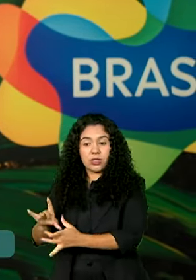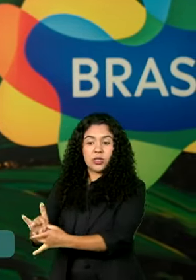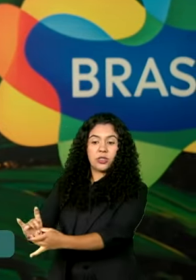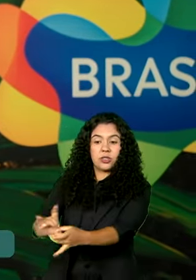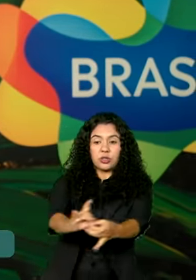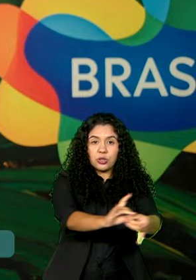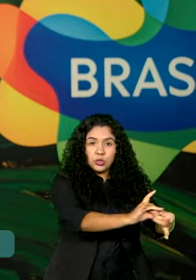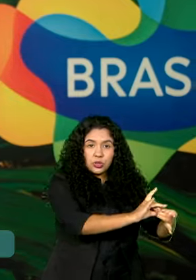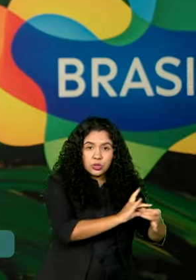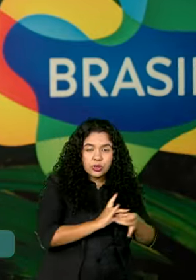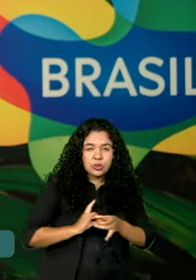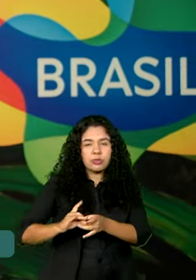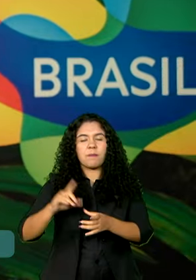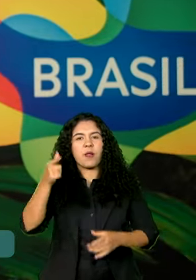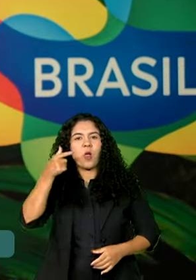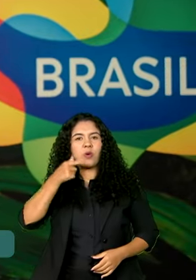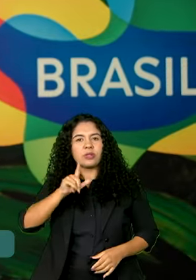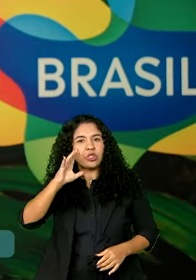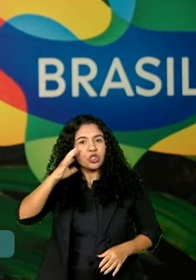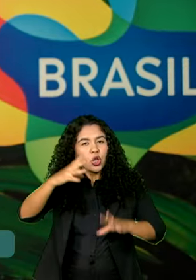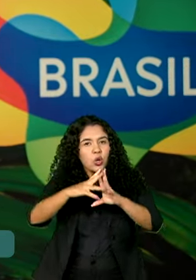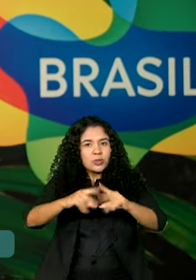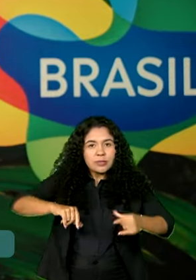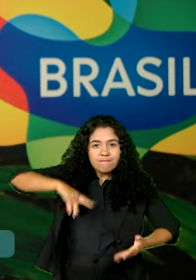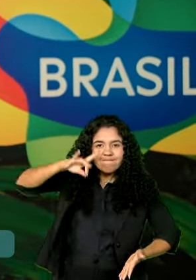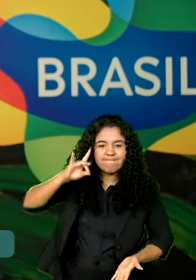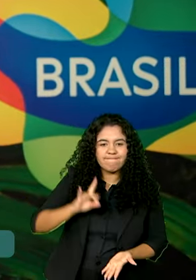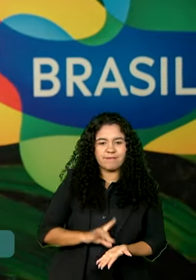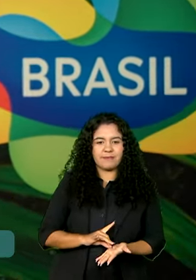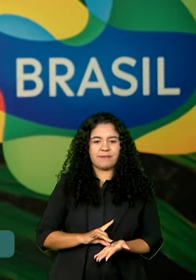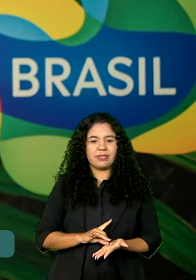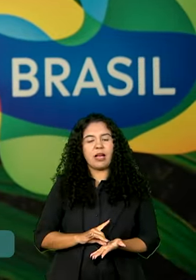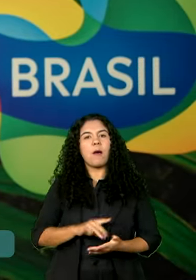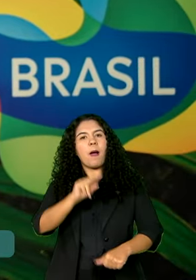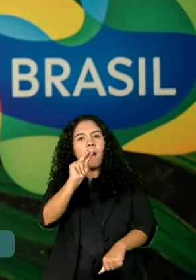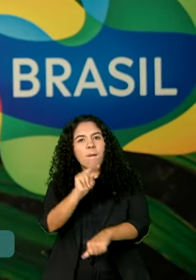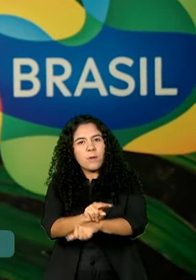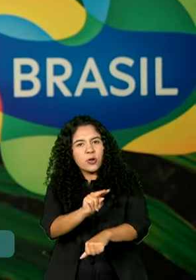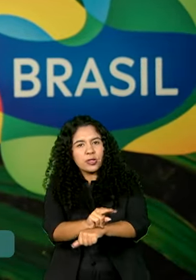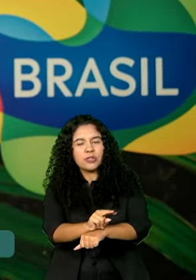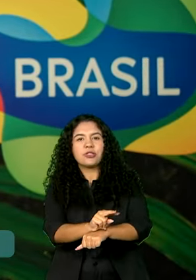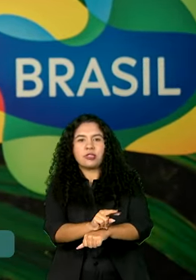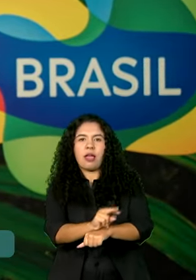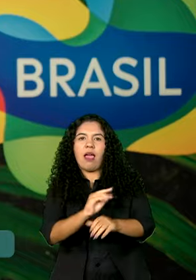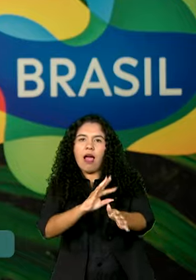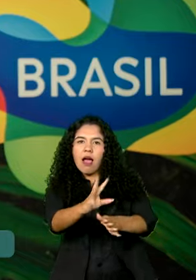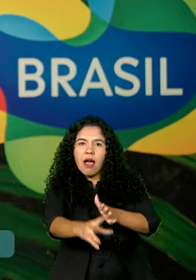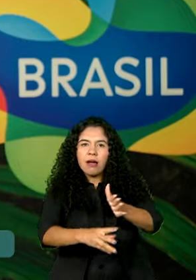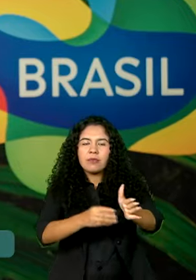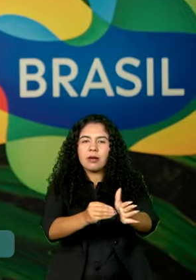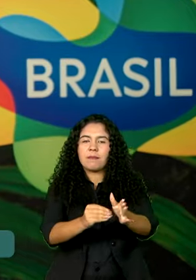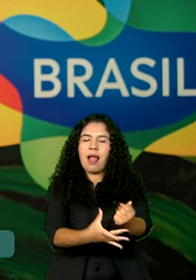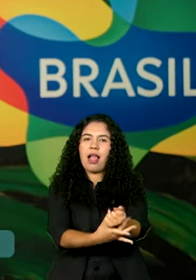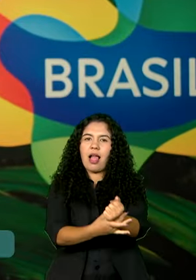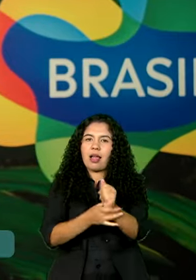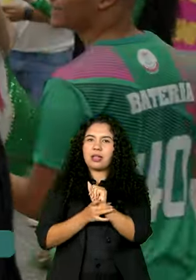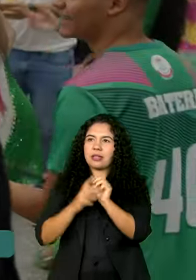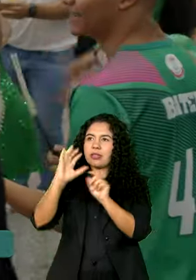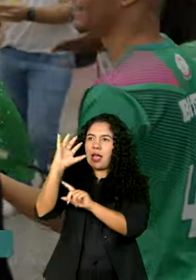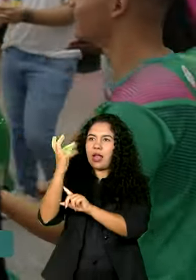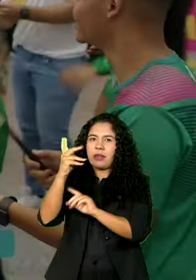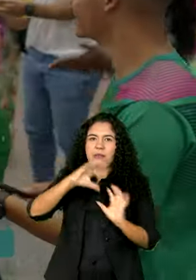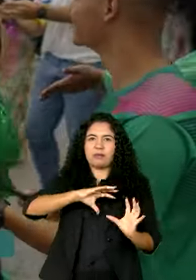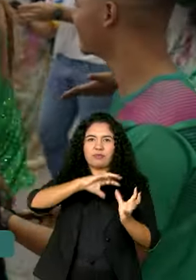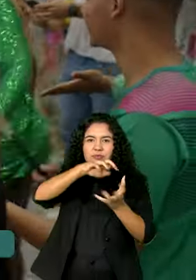essa solução concreta de proteger a Amazônia para garantir um clima no planeta.